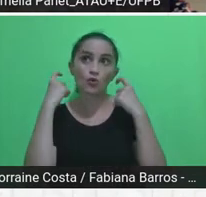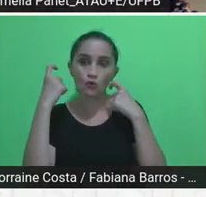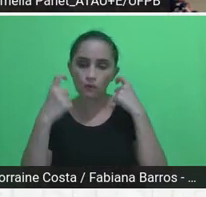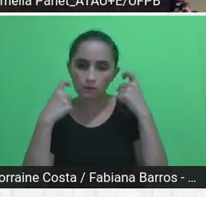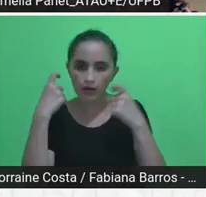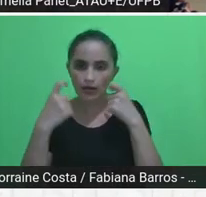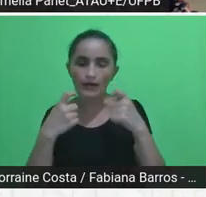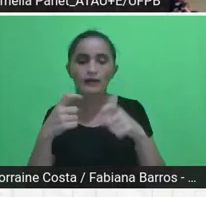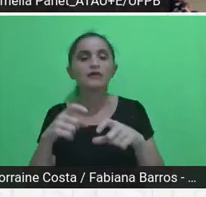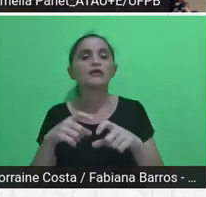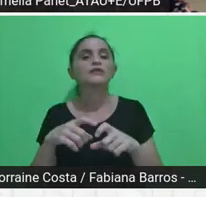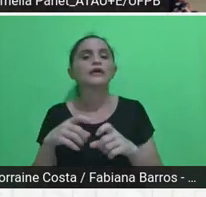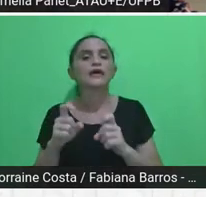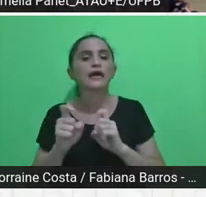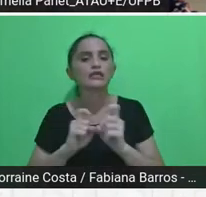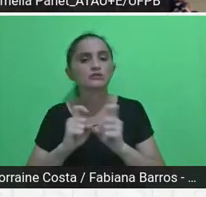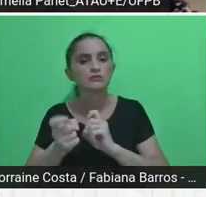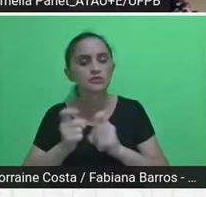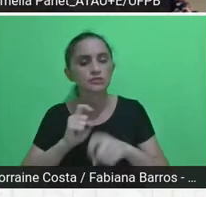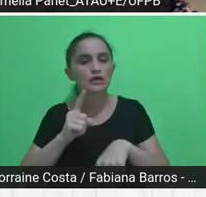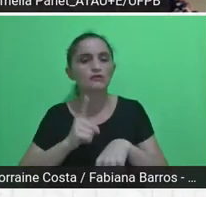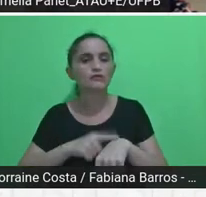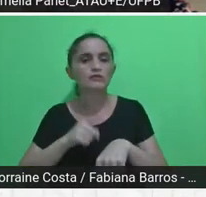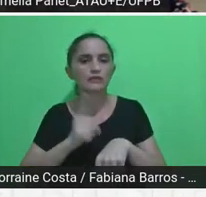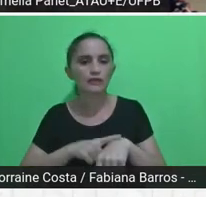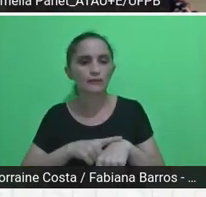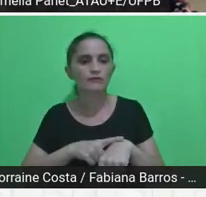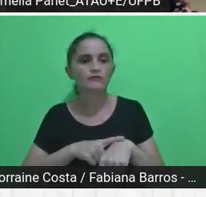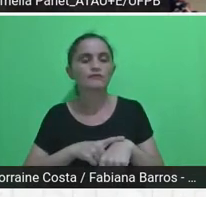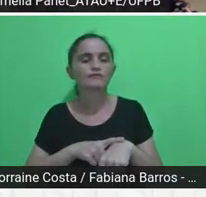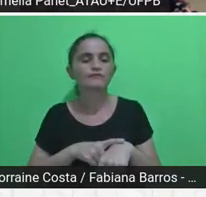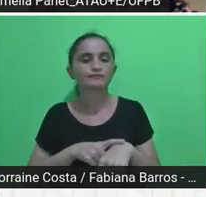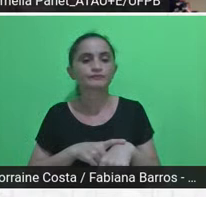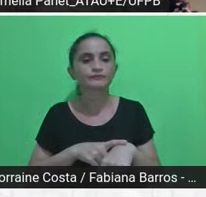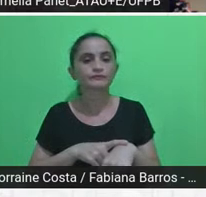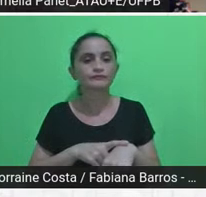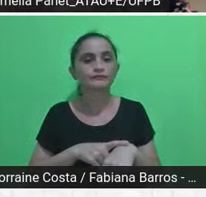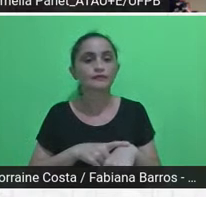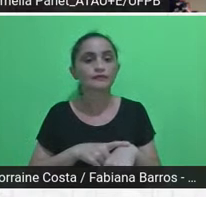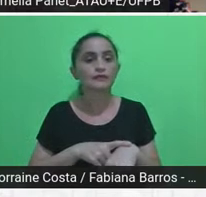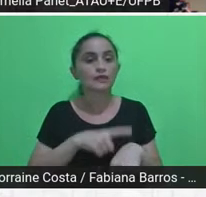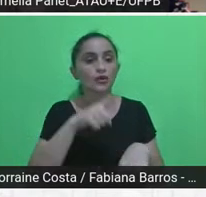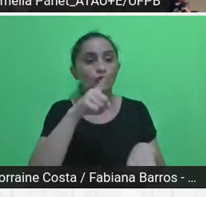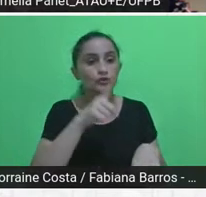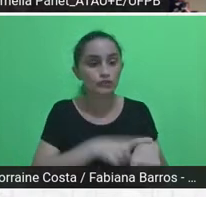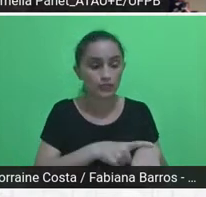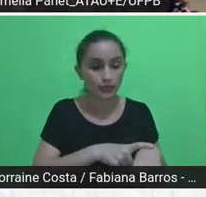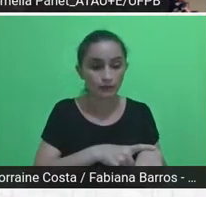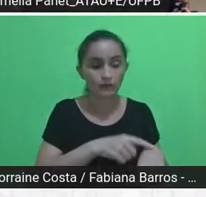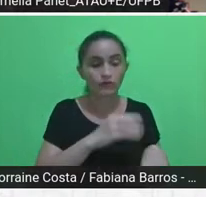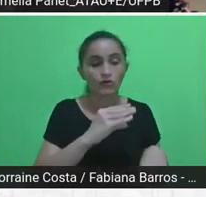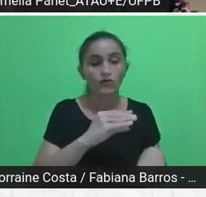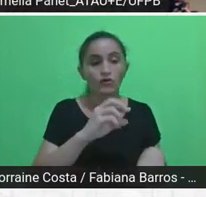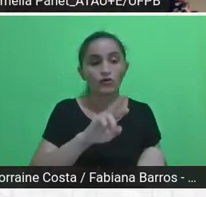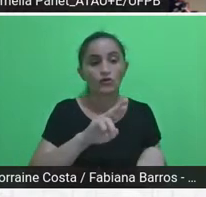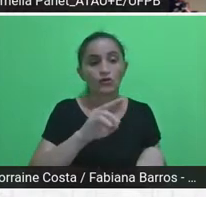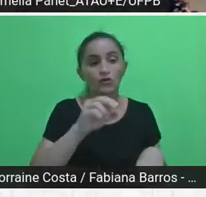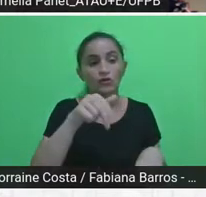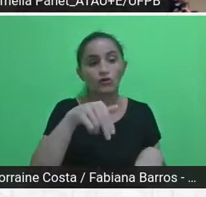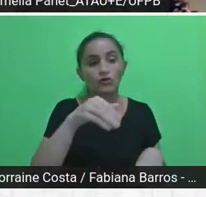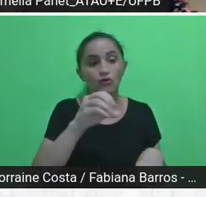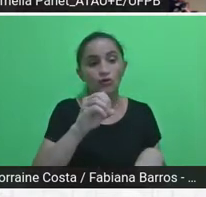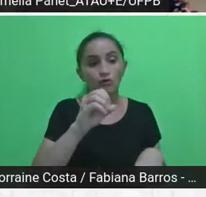do tempo, a questão da diferença do cronos e do cairóis, o tempo do